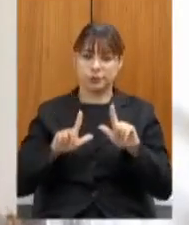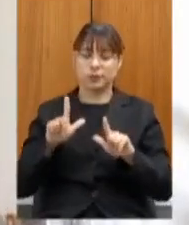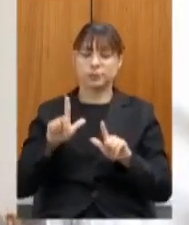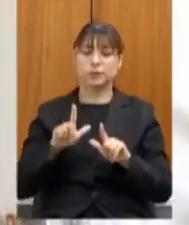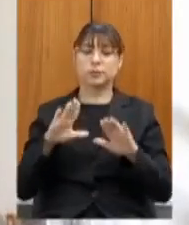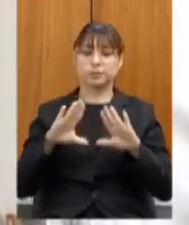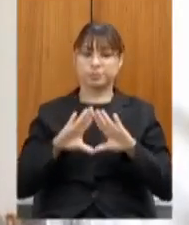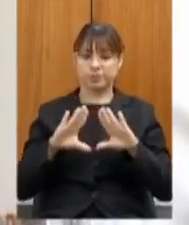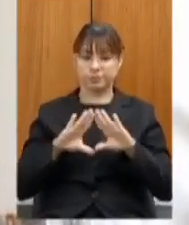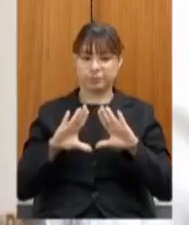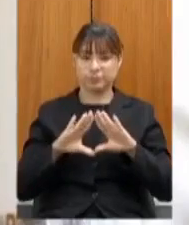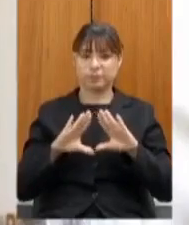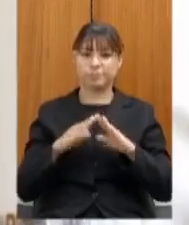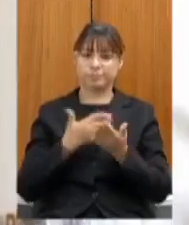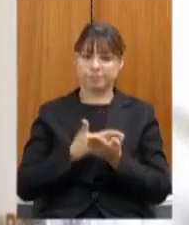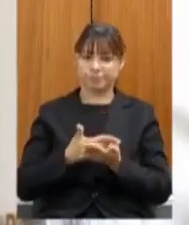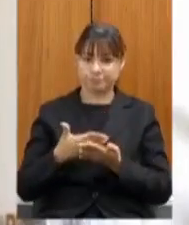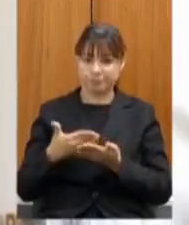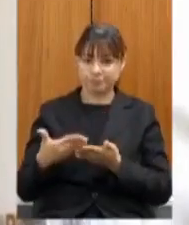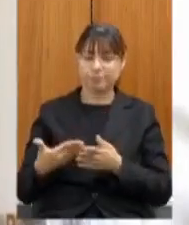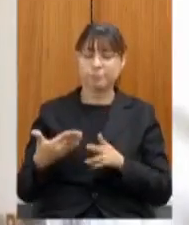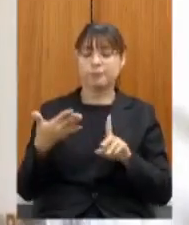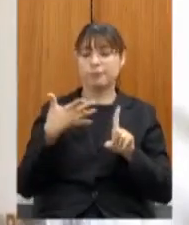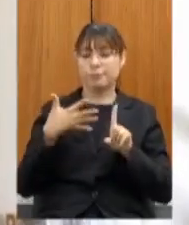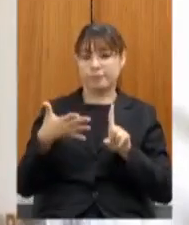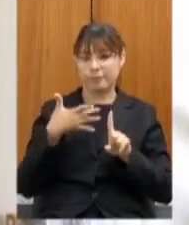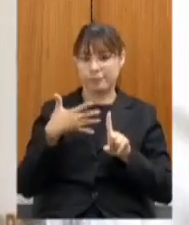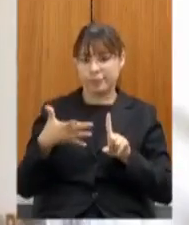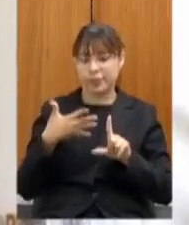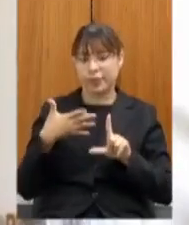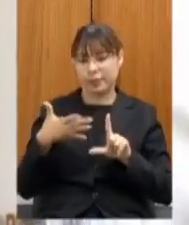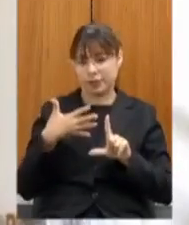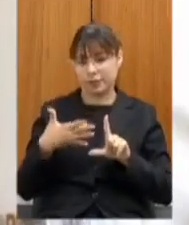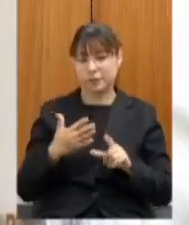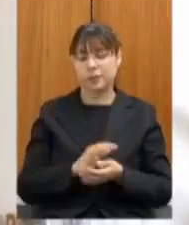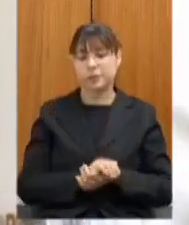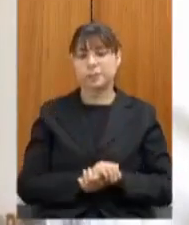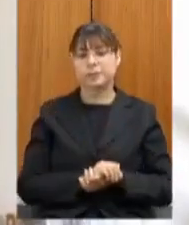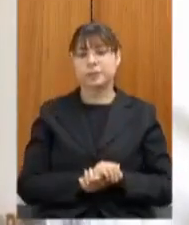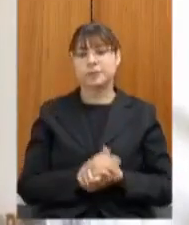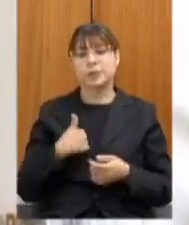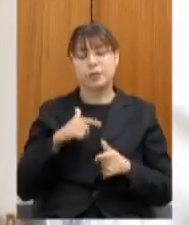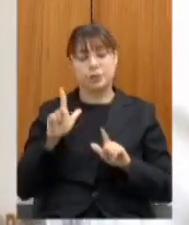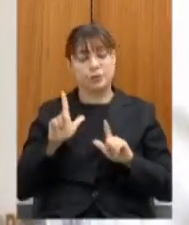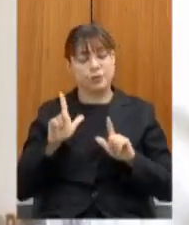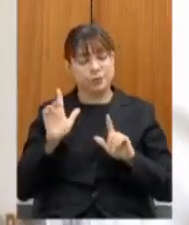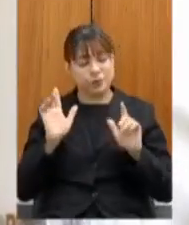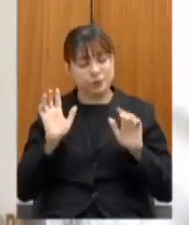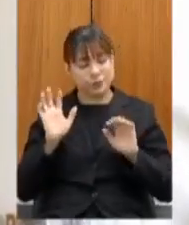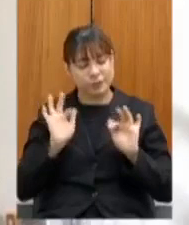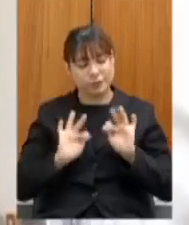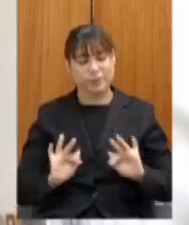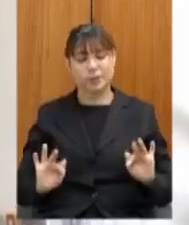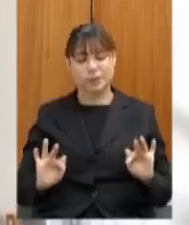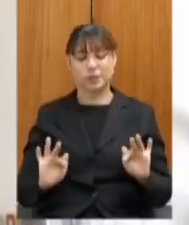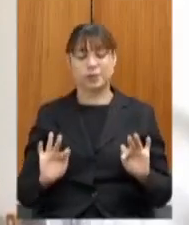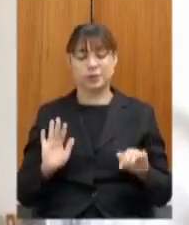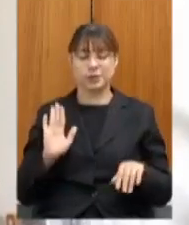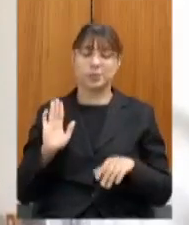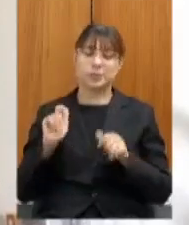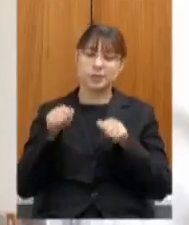nossas aulas nas nossas teleaulas e fico muito feliz de ter podido contribuir